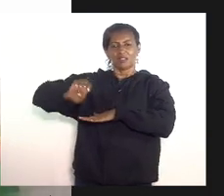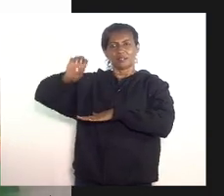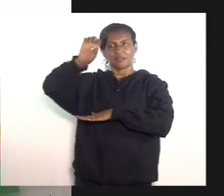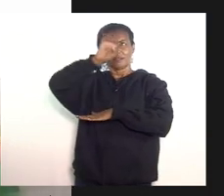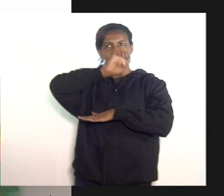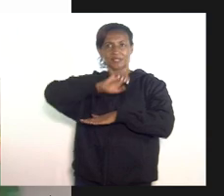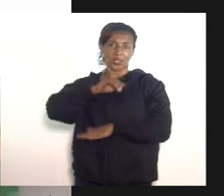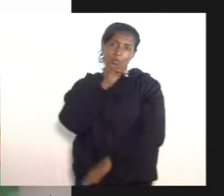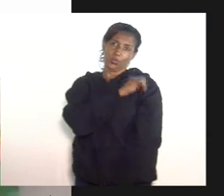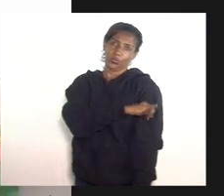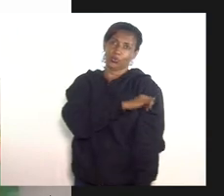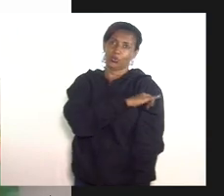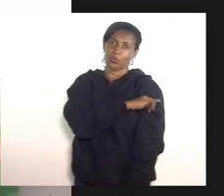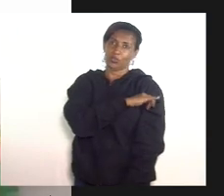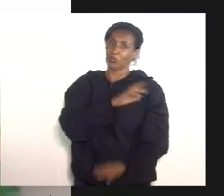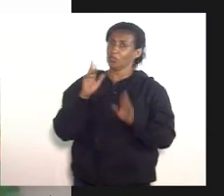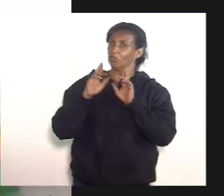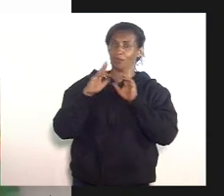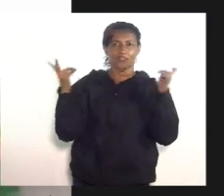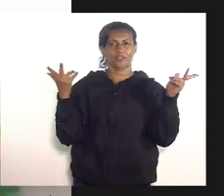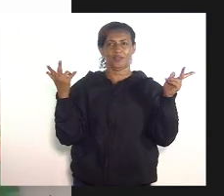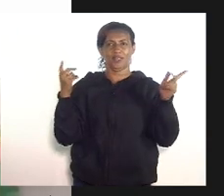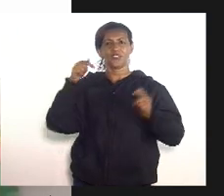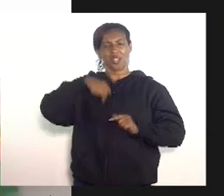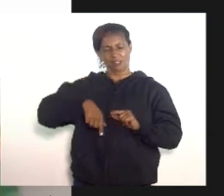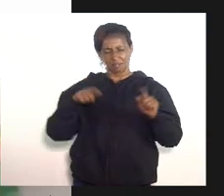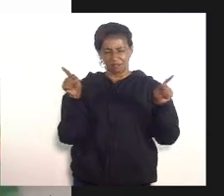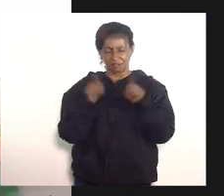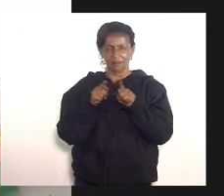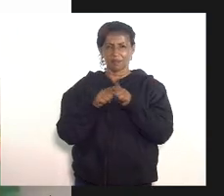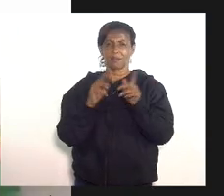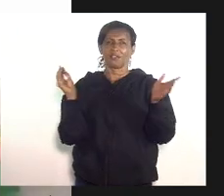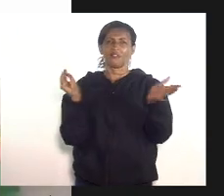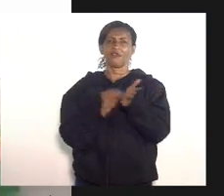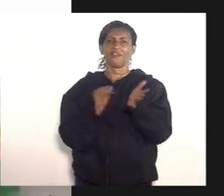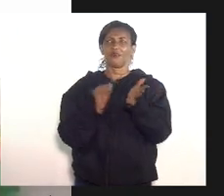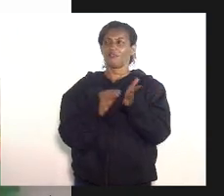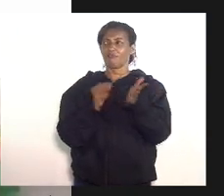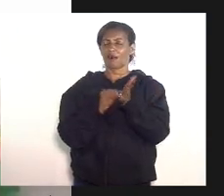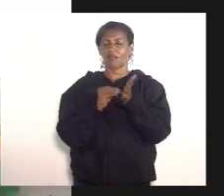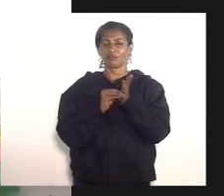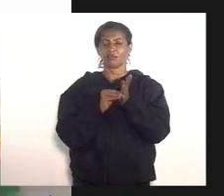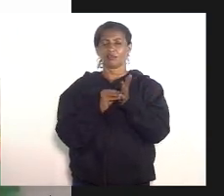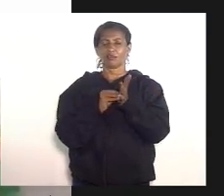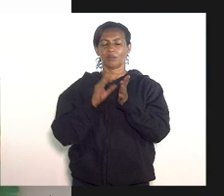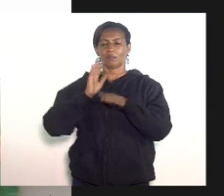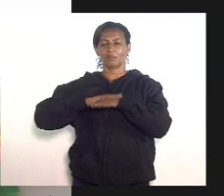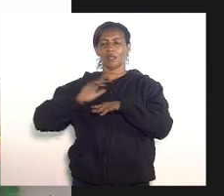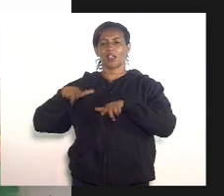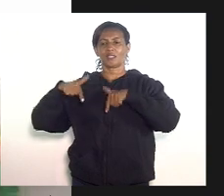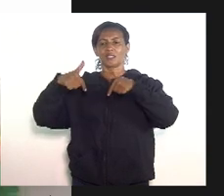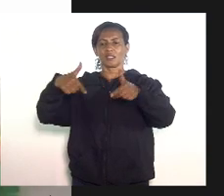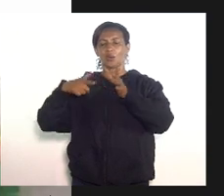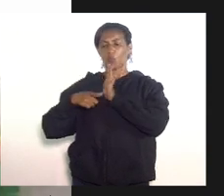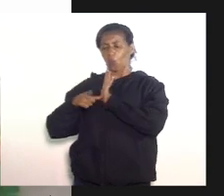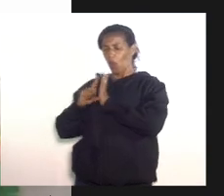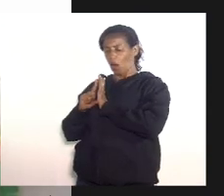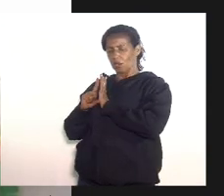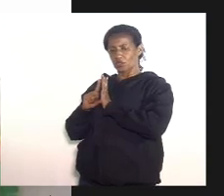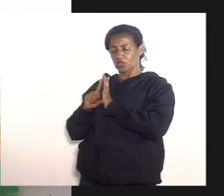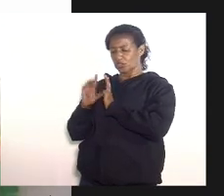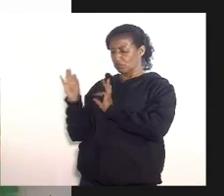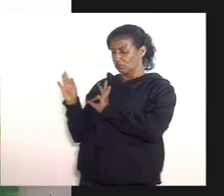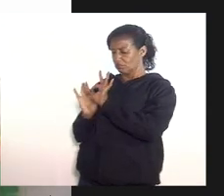óbvio no Rio de Janeiro não é diferente aqui também faltou uma ação preventiva para que a gente não